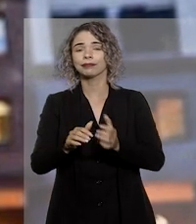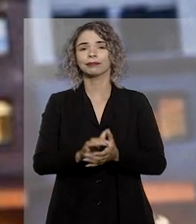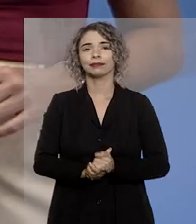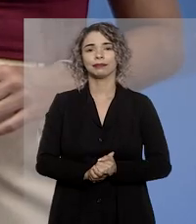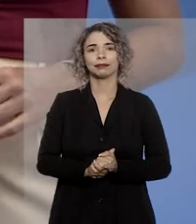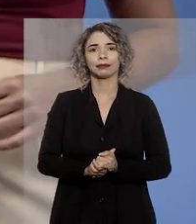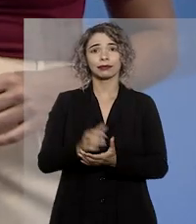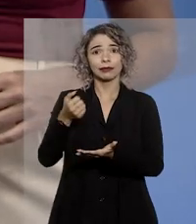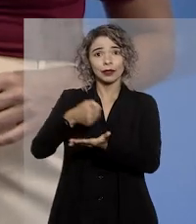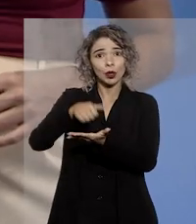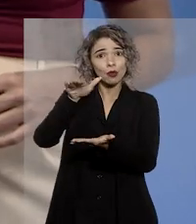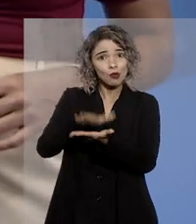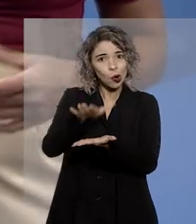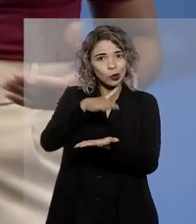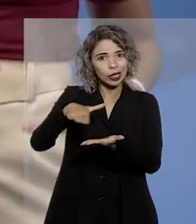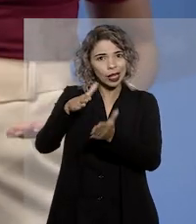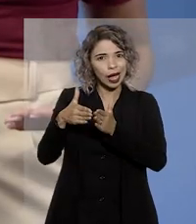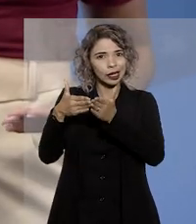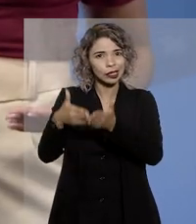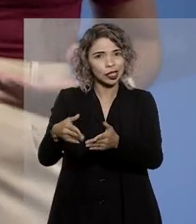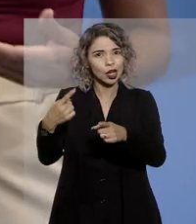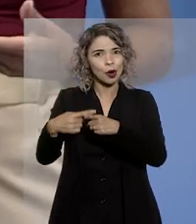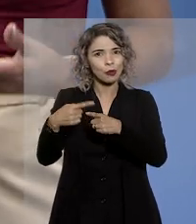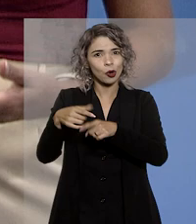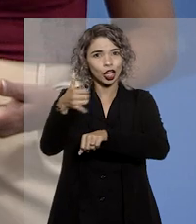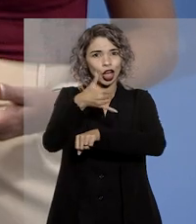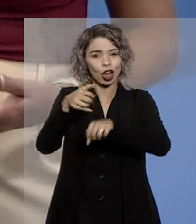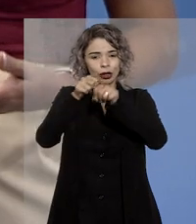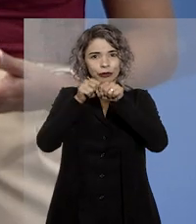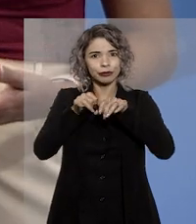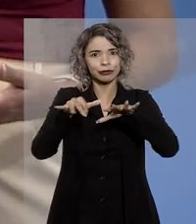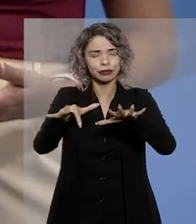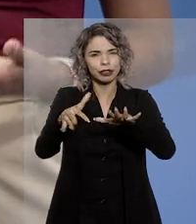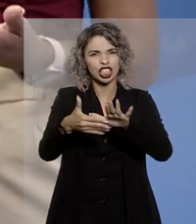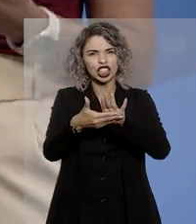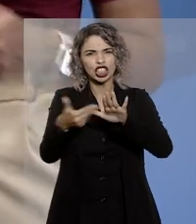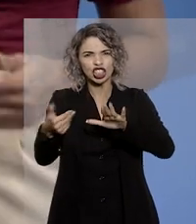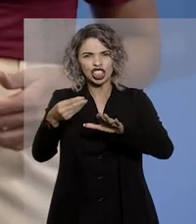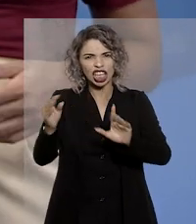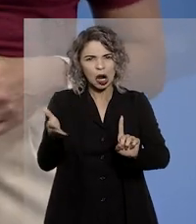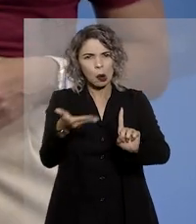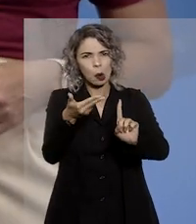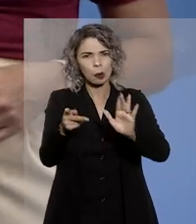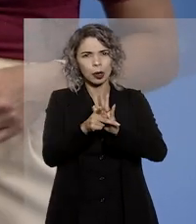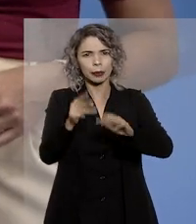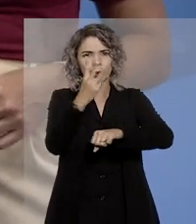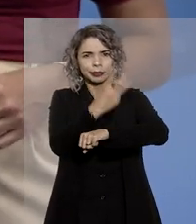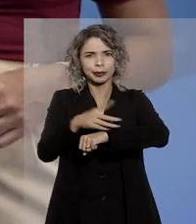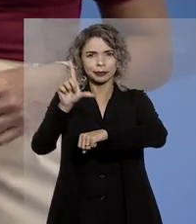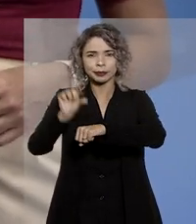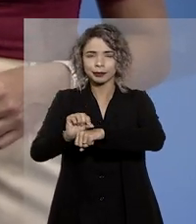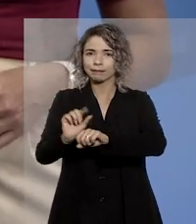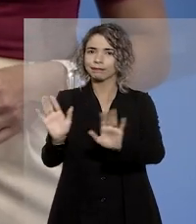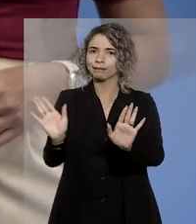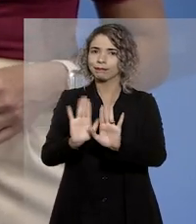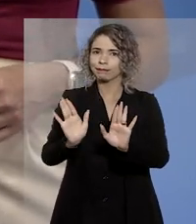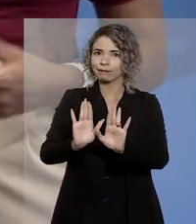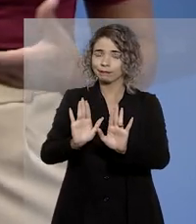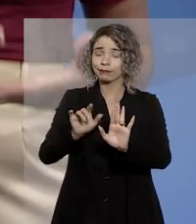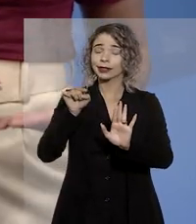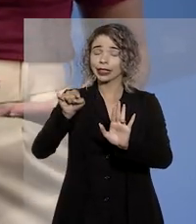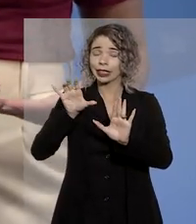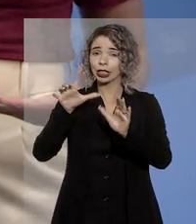A multa da Capitania dos Portos por derramamento de óleo não exclui penalidade do Ibama. O